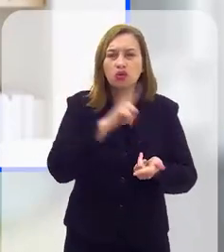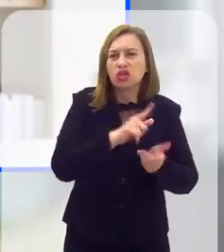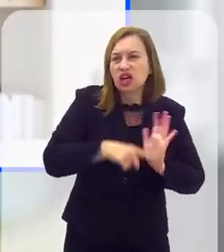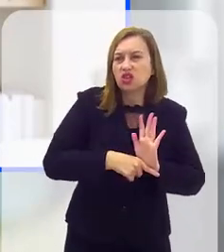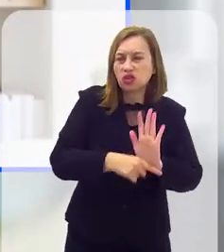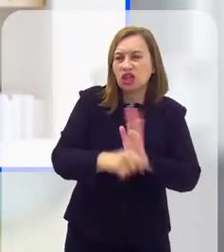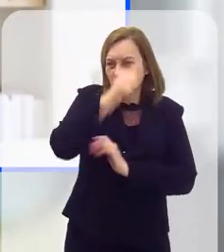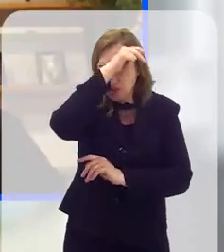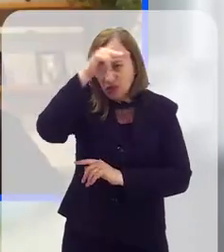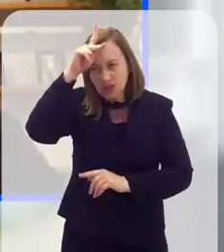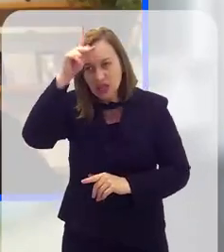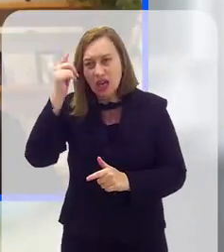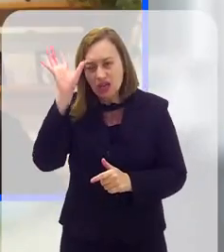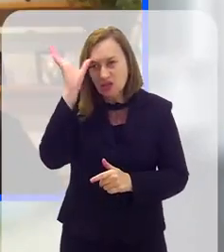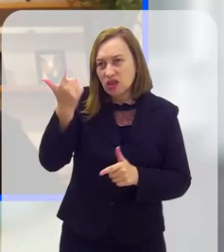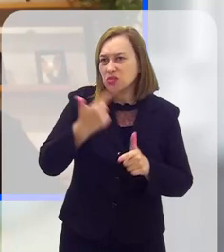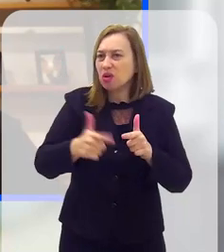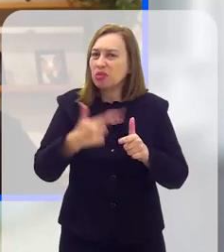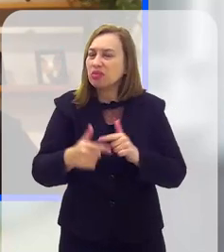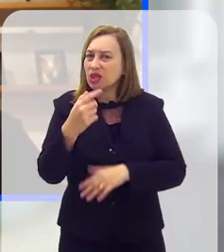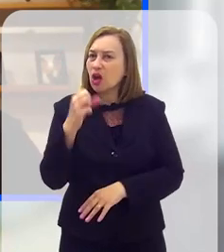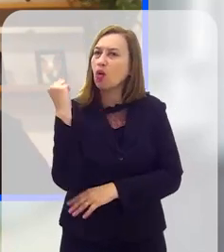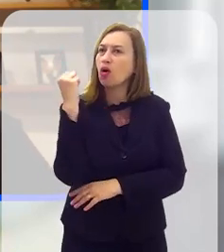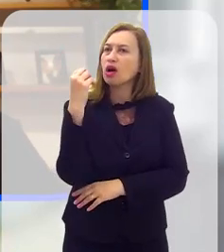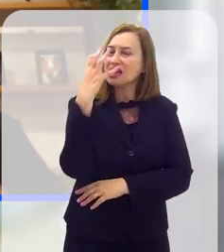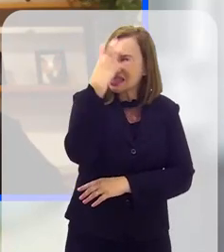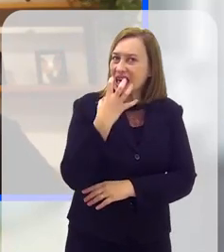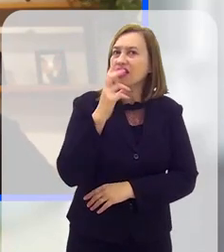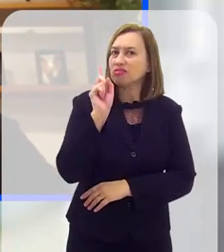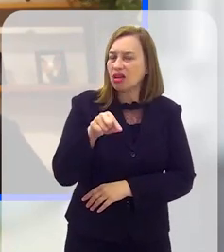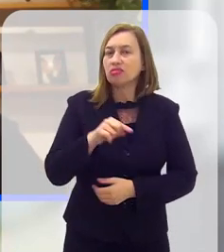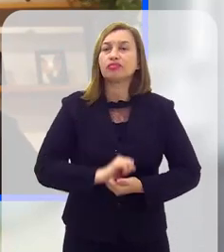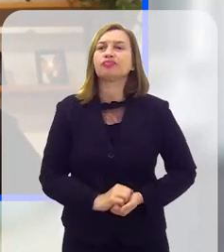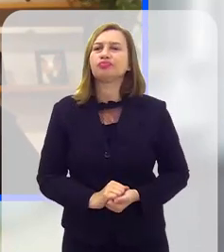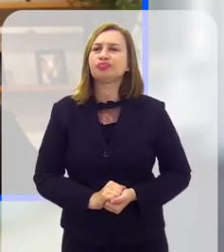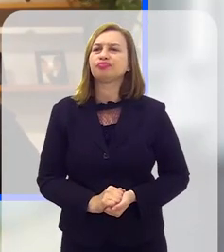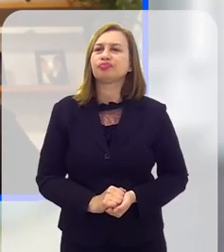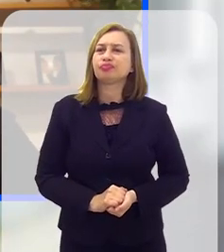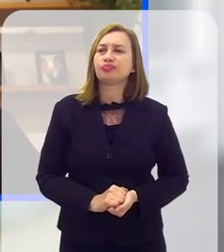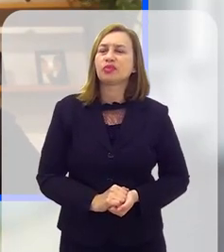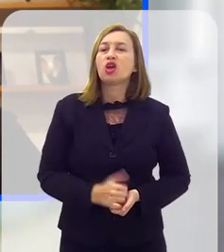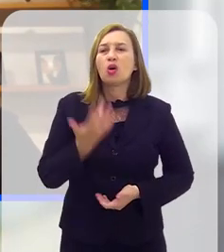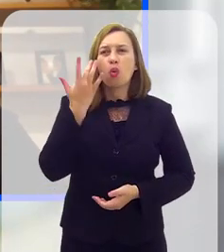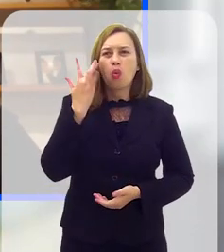mensal, enfim, que consiga ajudar as prefeituras a resolver essa questão, porque é urgente.